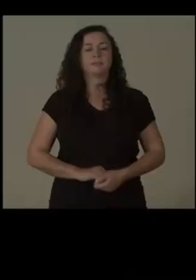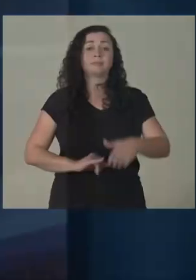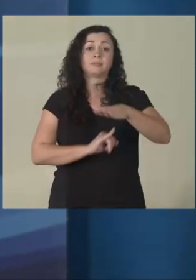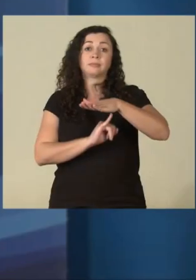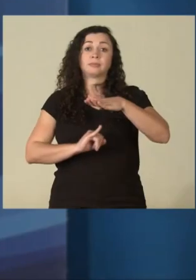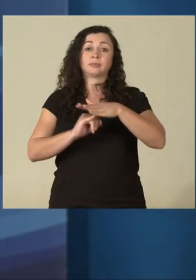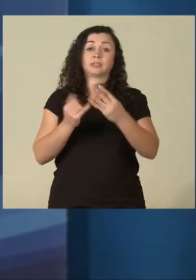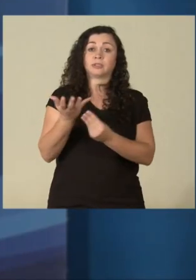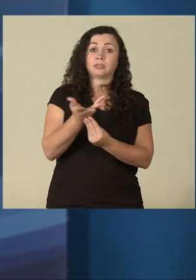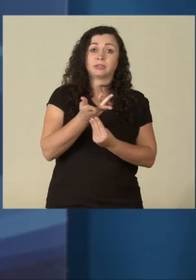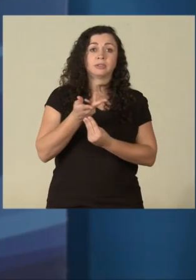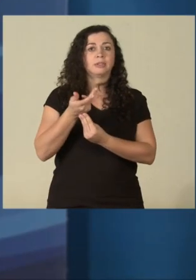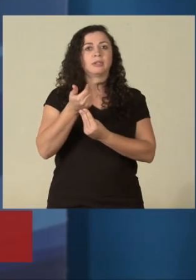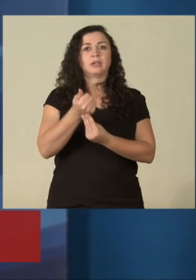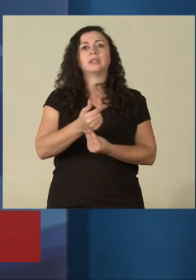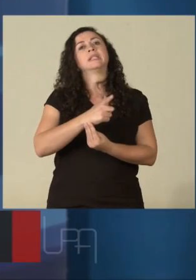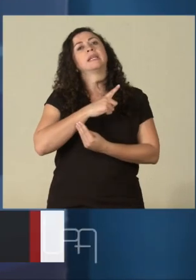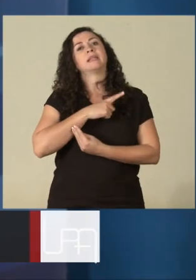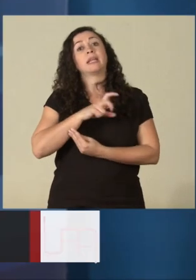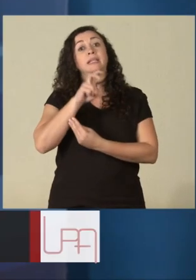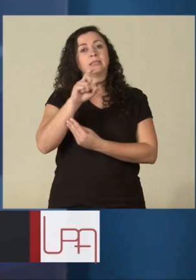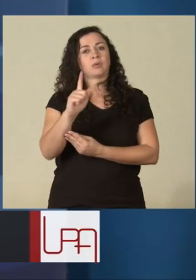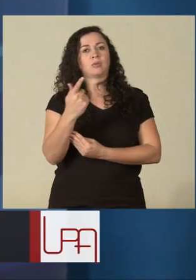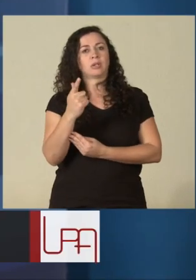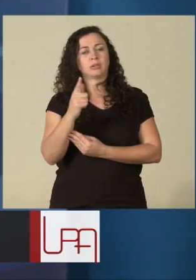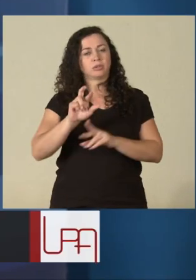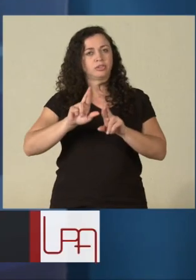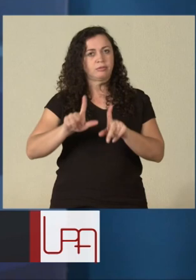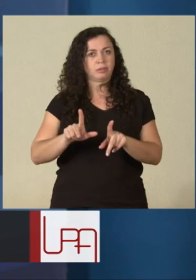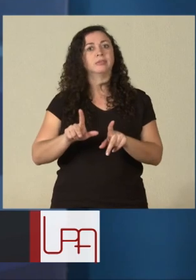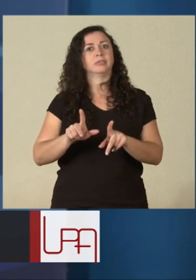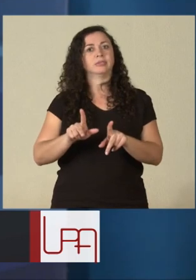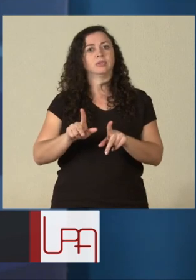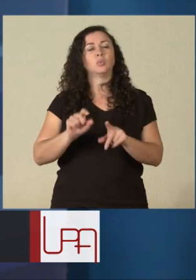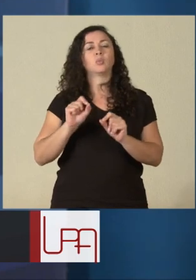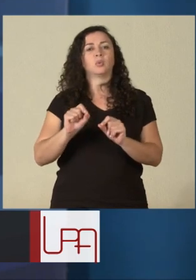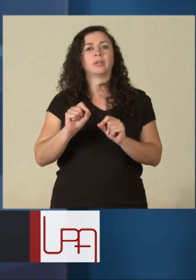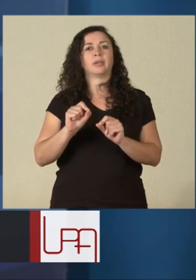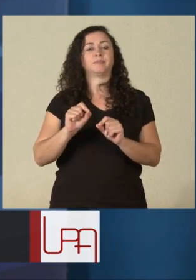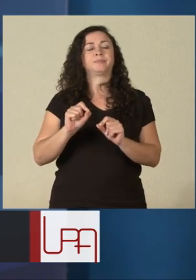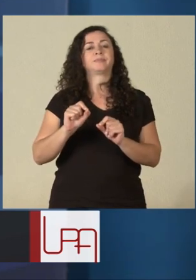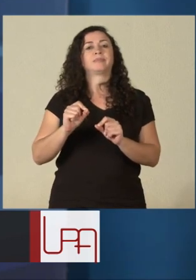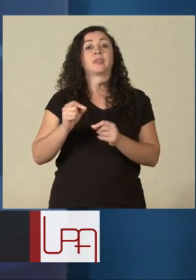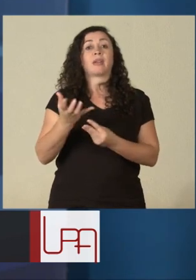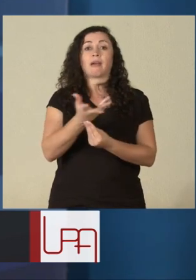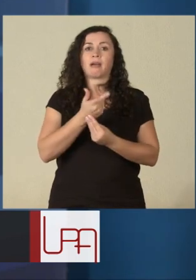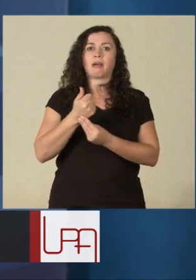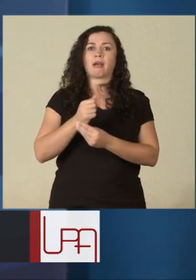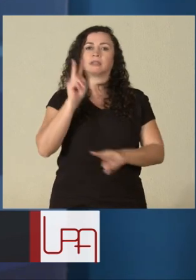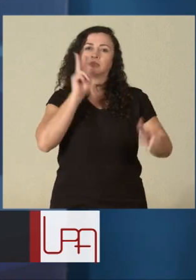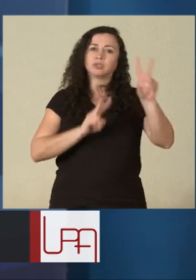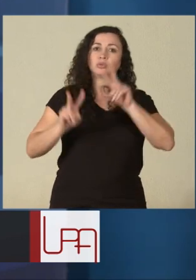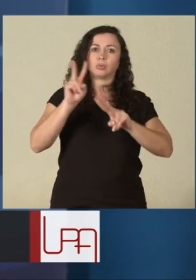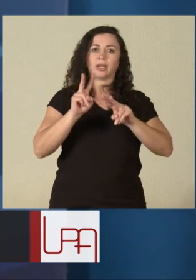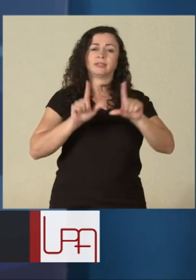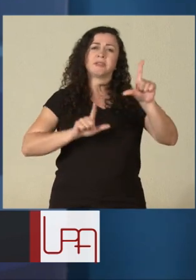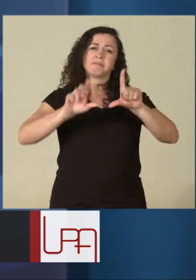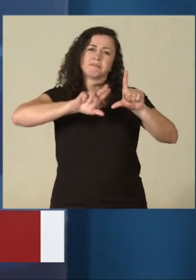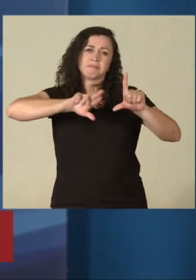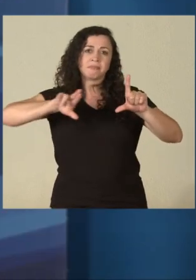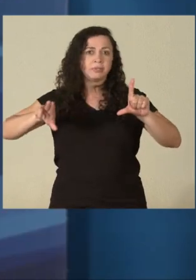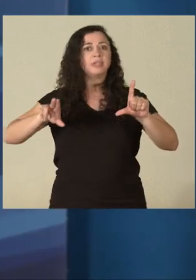O Instituto de Artes tem cinco graduações distintas, que são artes visuais, medialogia,